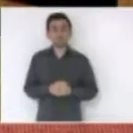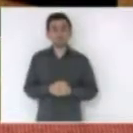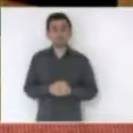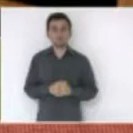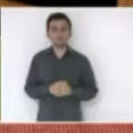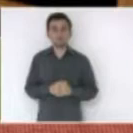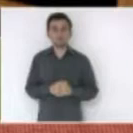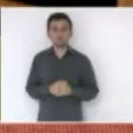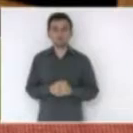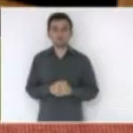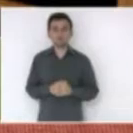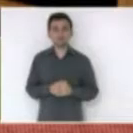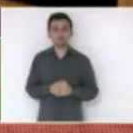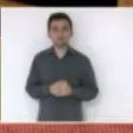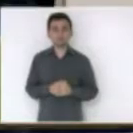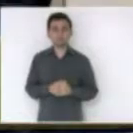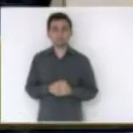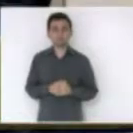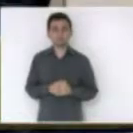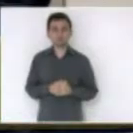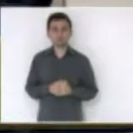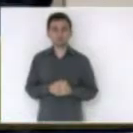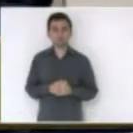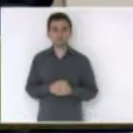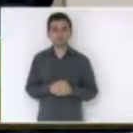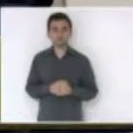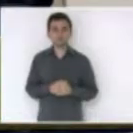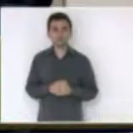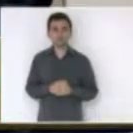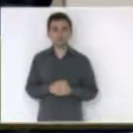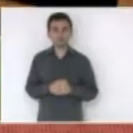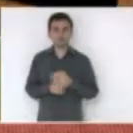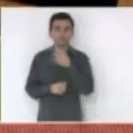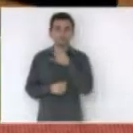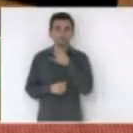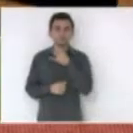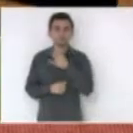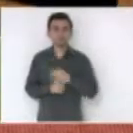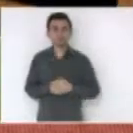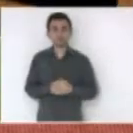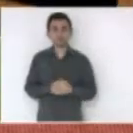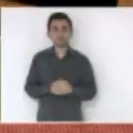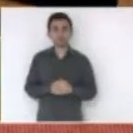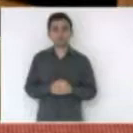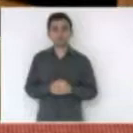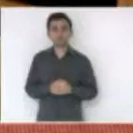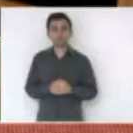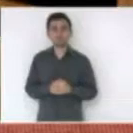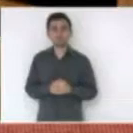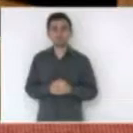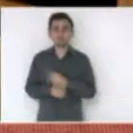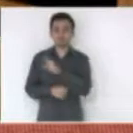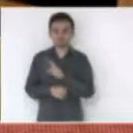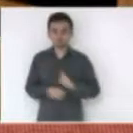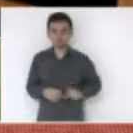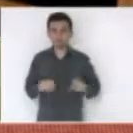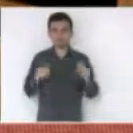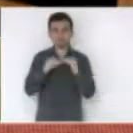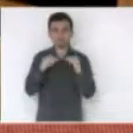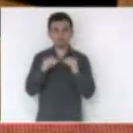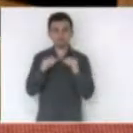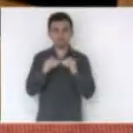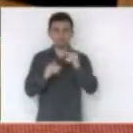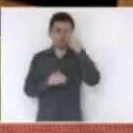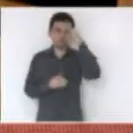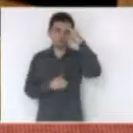senhor presidente com a palavra o deputado Valdir Cubolquini senhor presidente concordo deputado